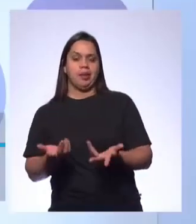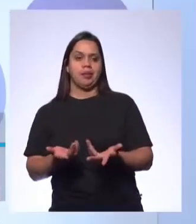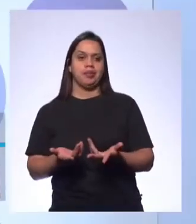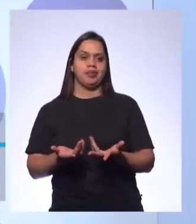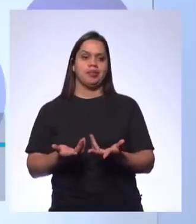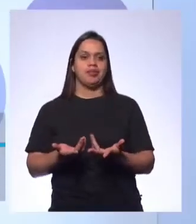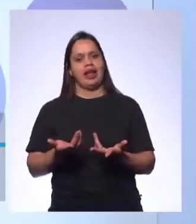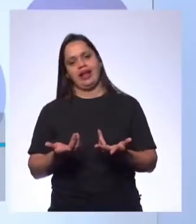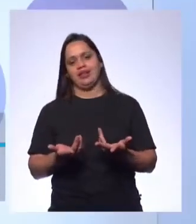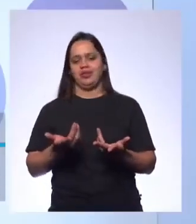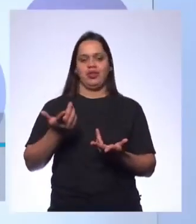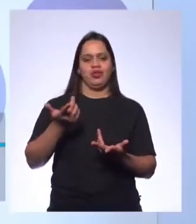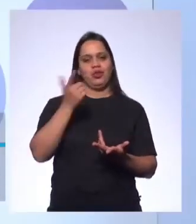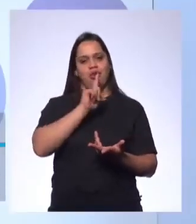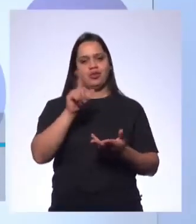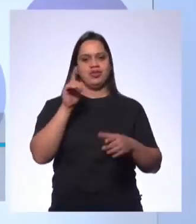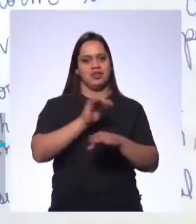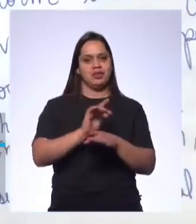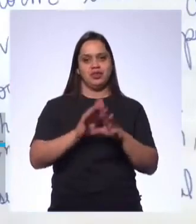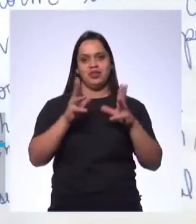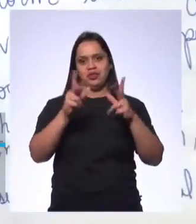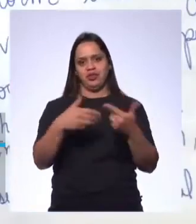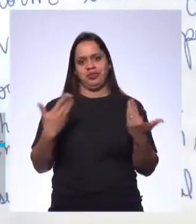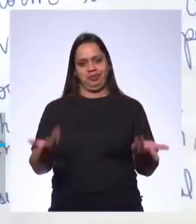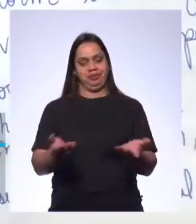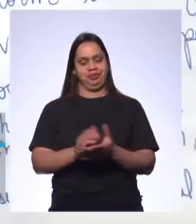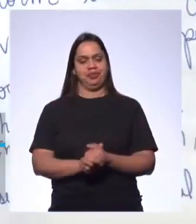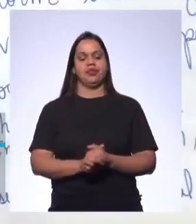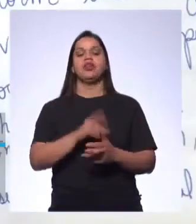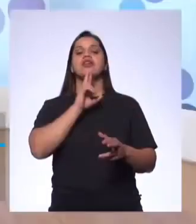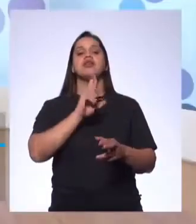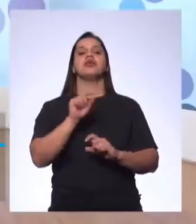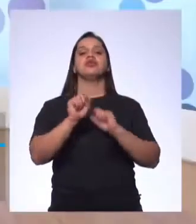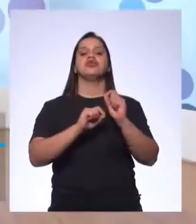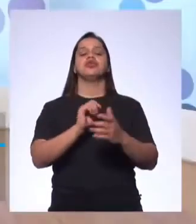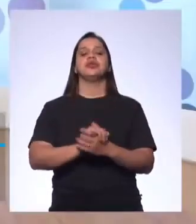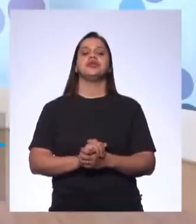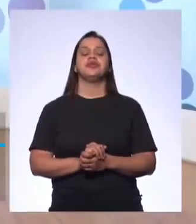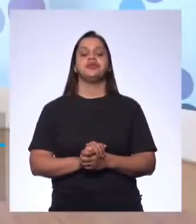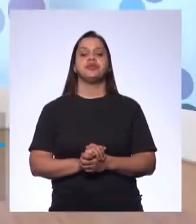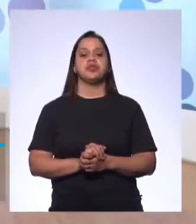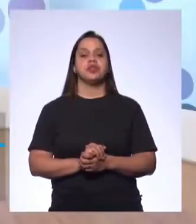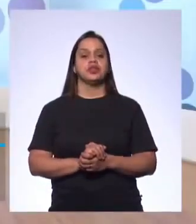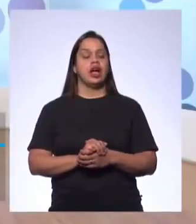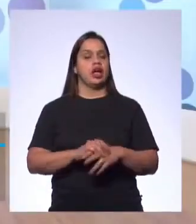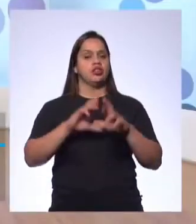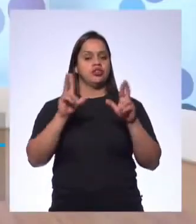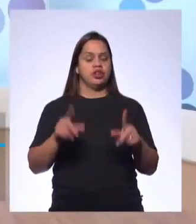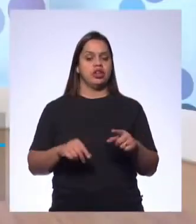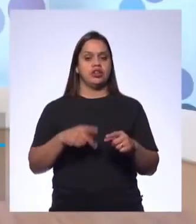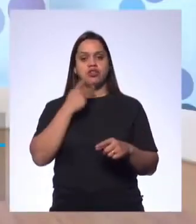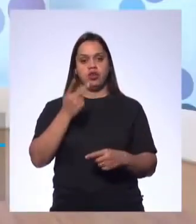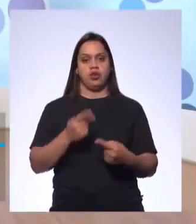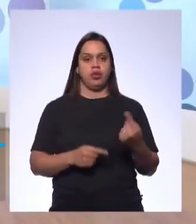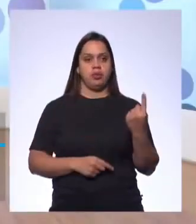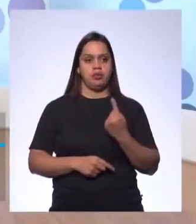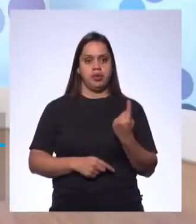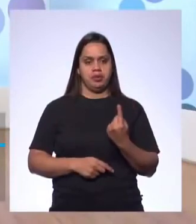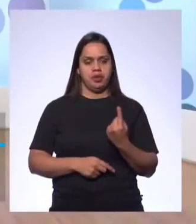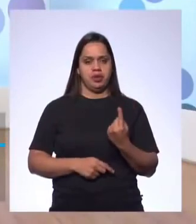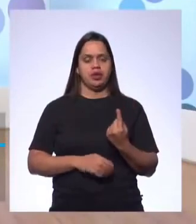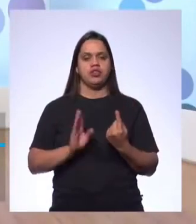Dá uma para agradar todo mundo, Bom, quais foram as respostas? Olha só, tá bem diverso. A maioria respondeu que a primeira é true. Então,